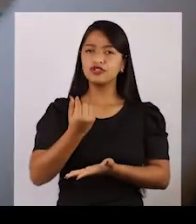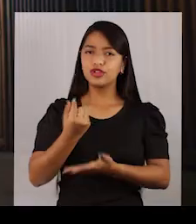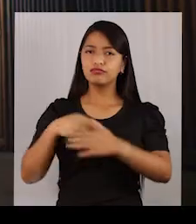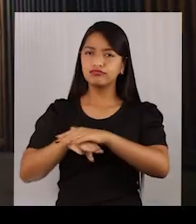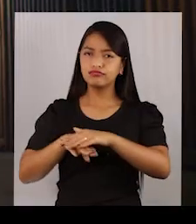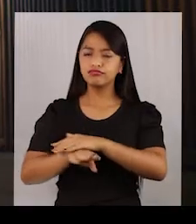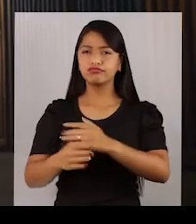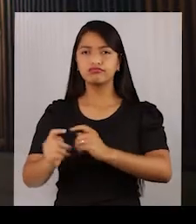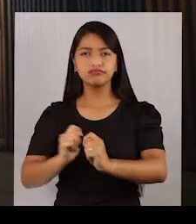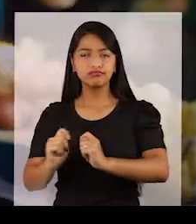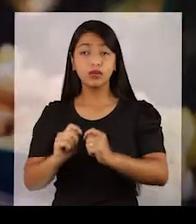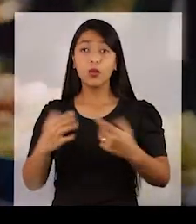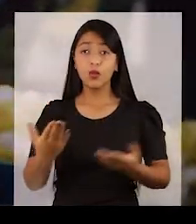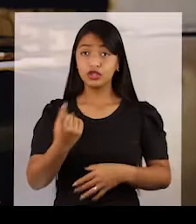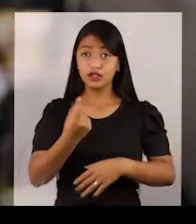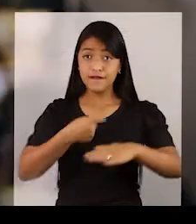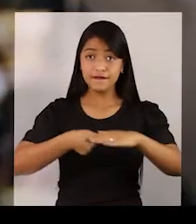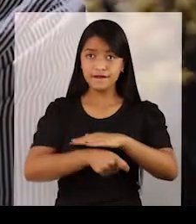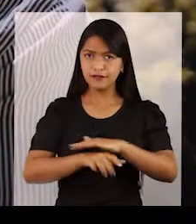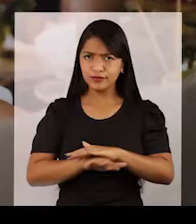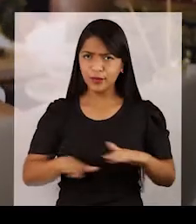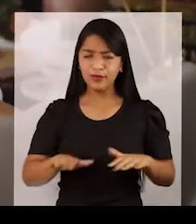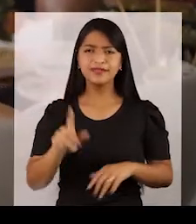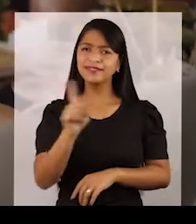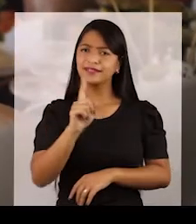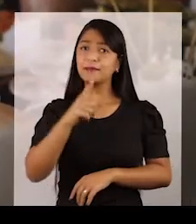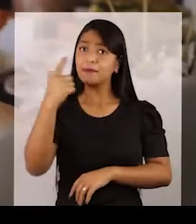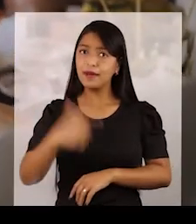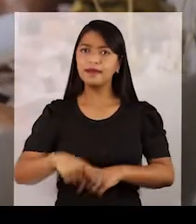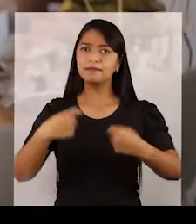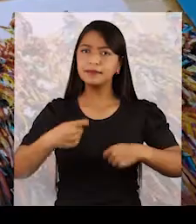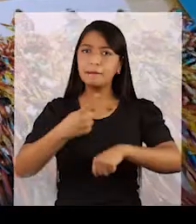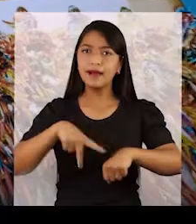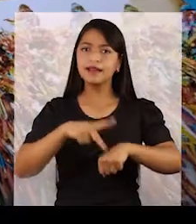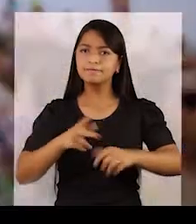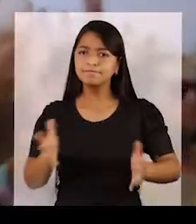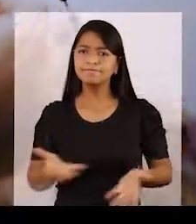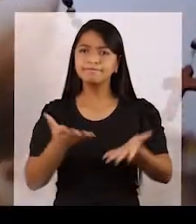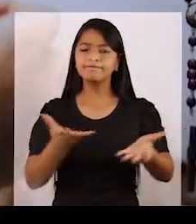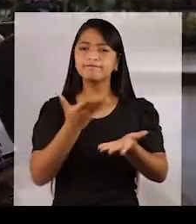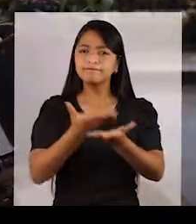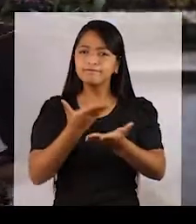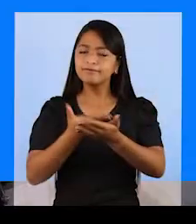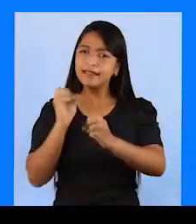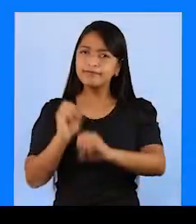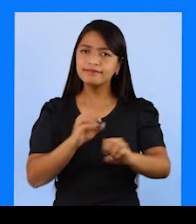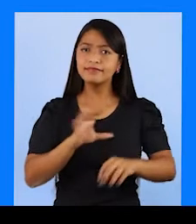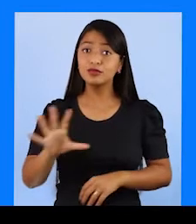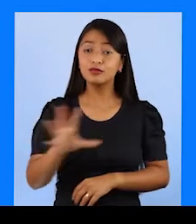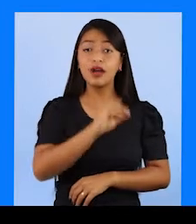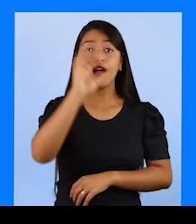É criar condições para que cada um possa decidir melhor o que fazer com o seu dinheiro. A educação